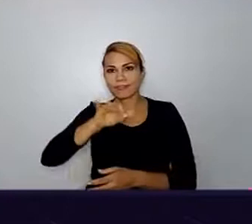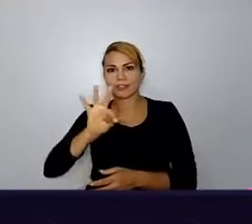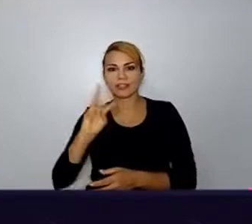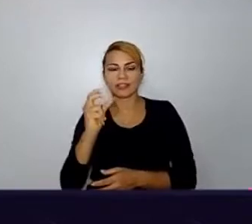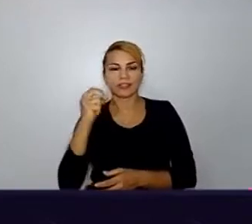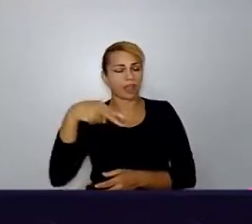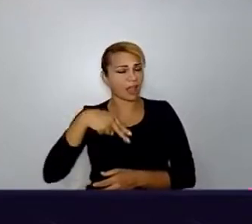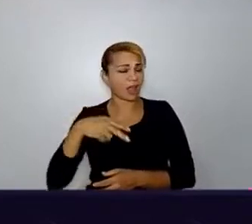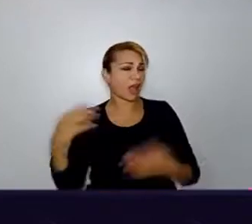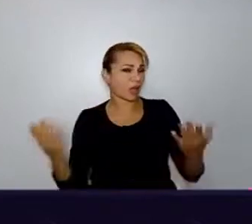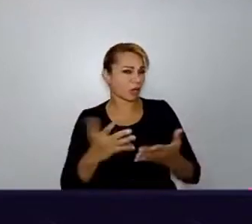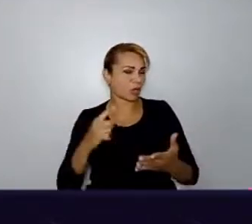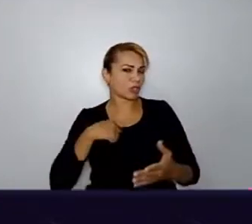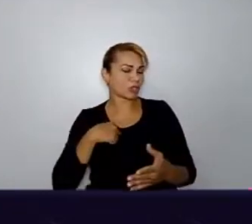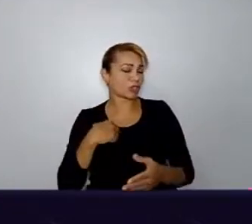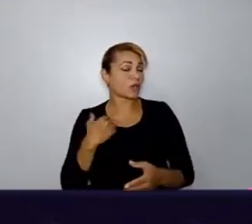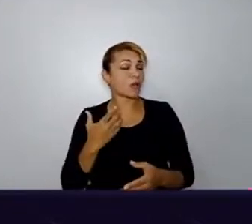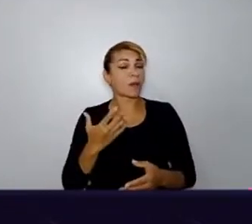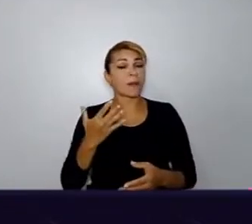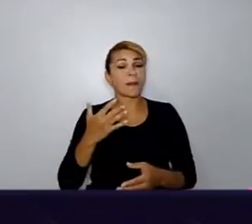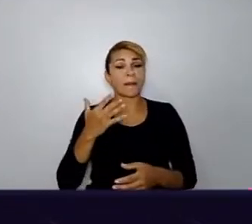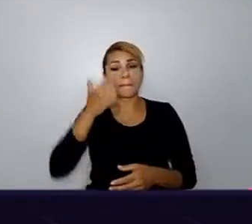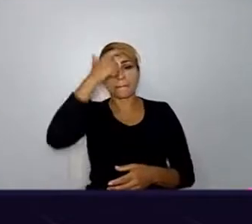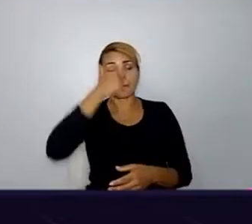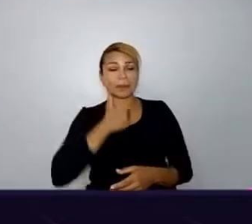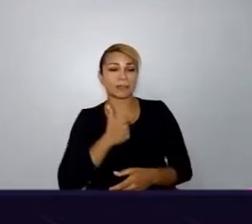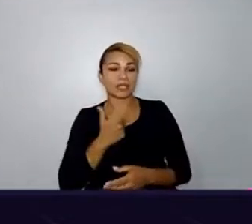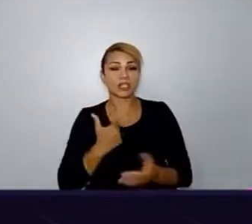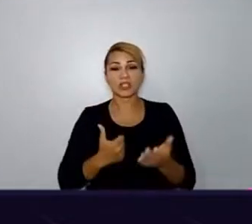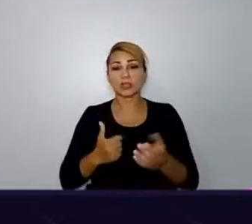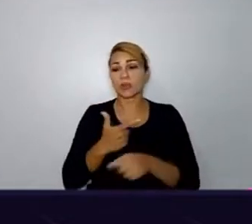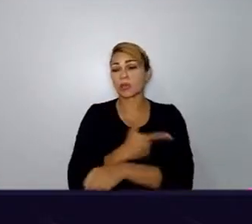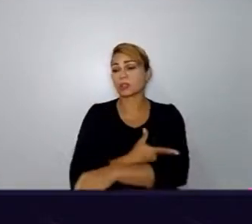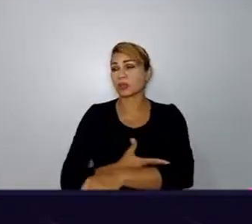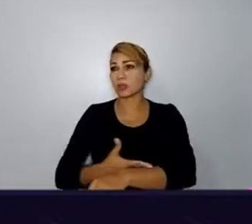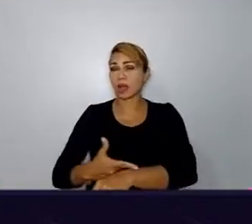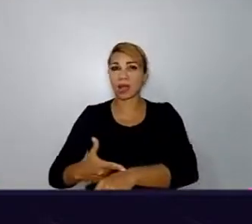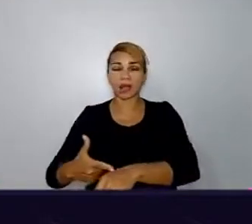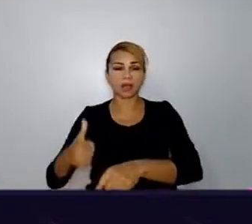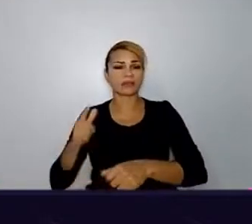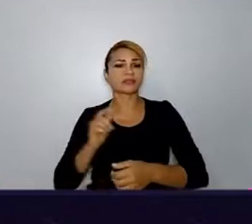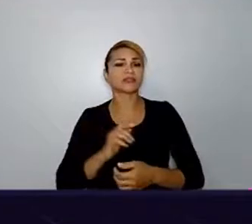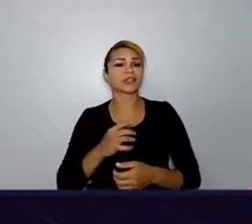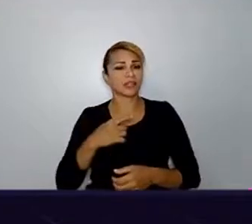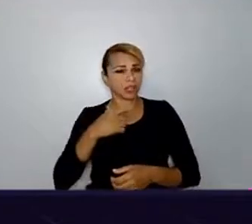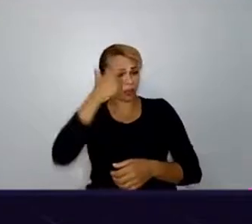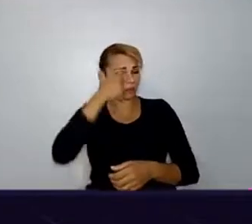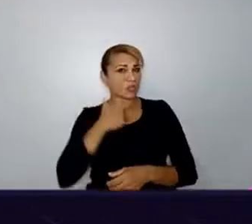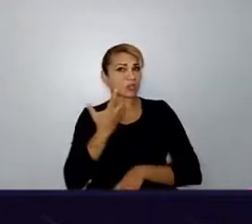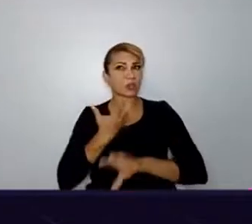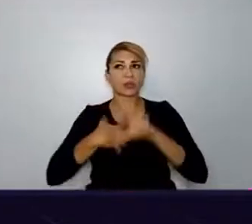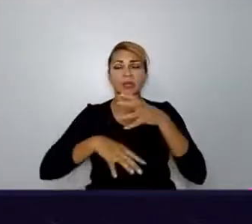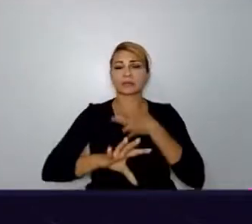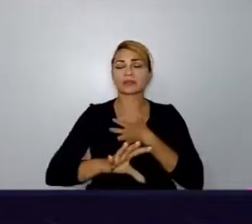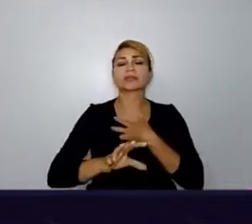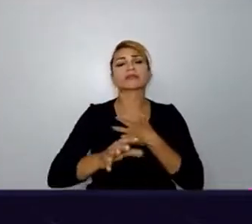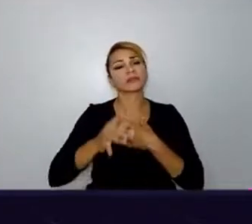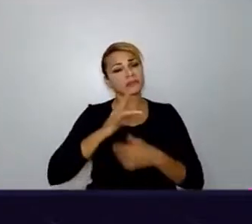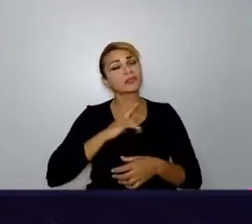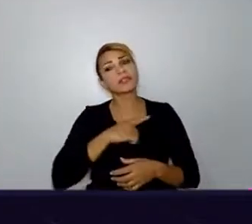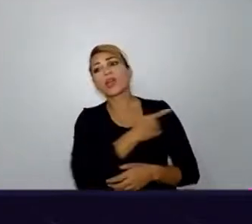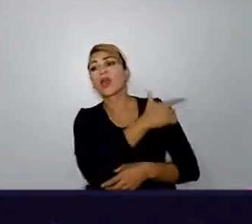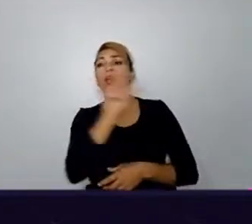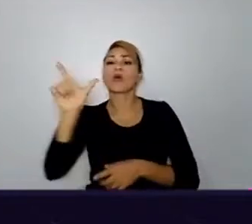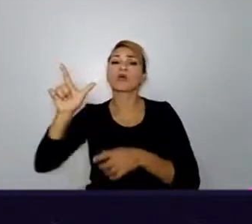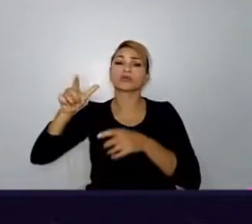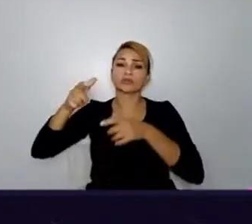sou uma pessoa super cordial e eu sou extremamente altruísta. Existe essa conformidade e, às vezes, em outros ambientes, a gente, às vezes,